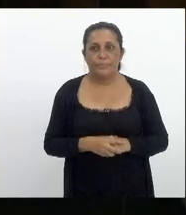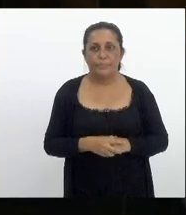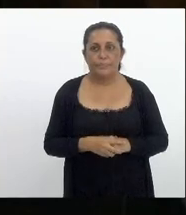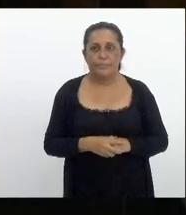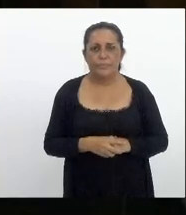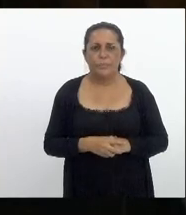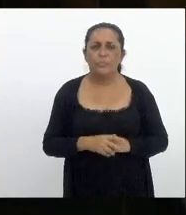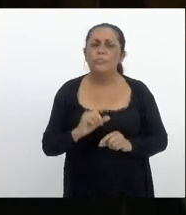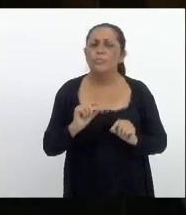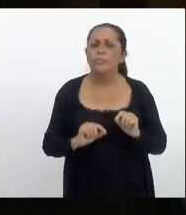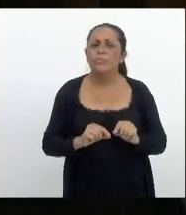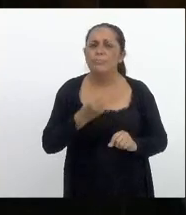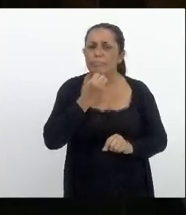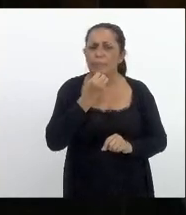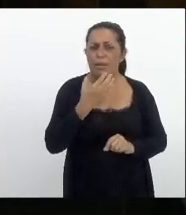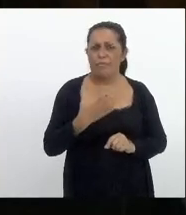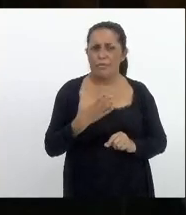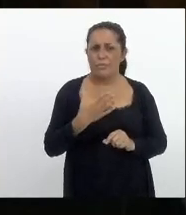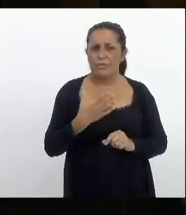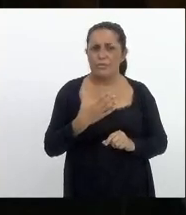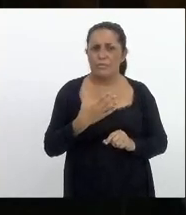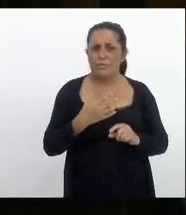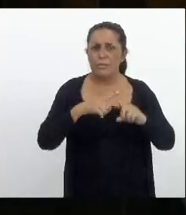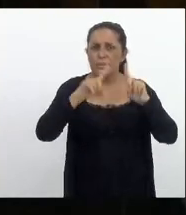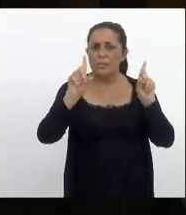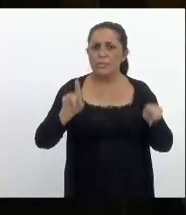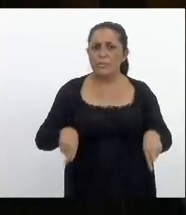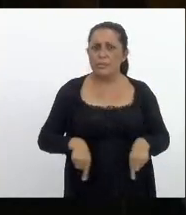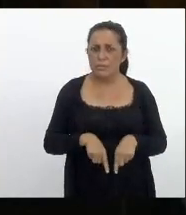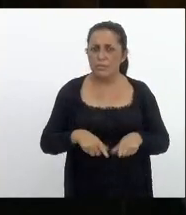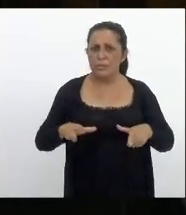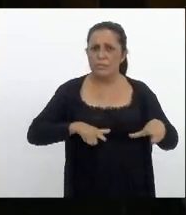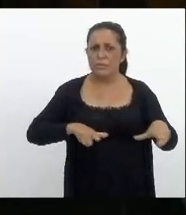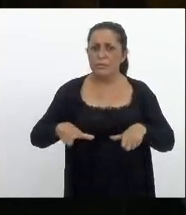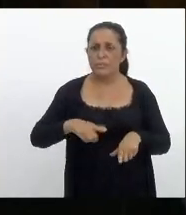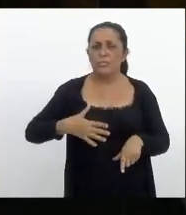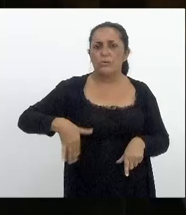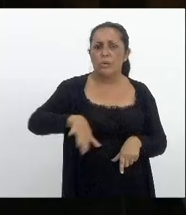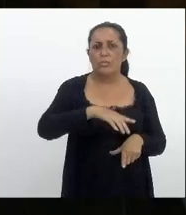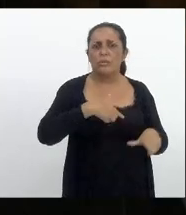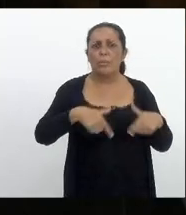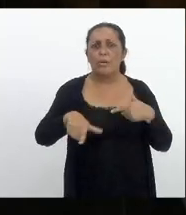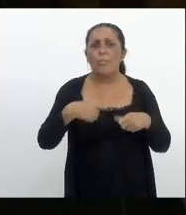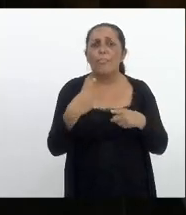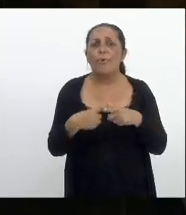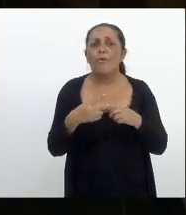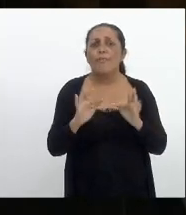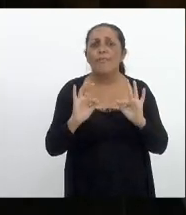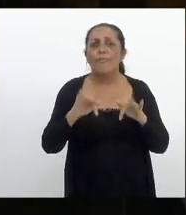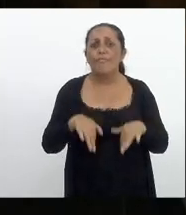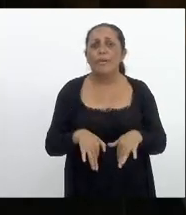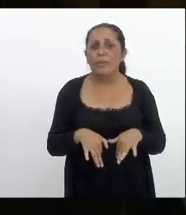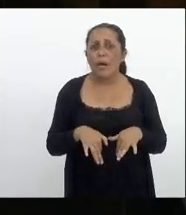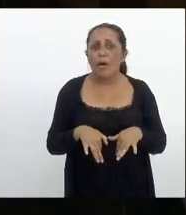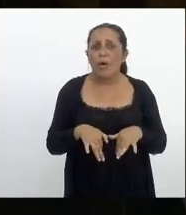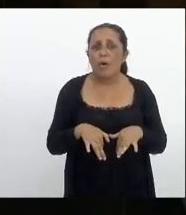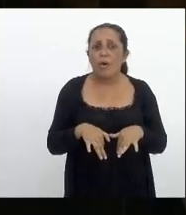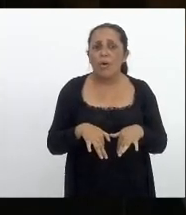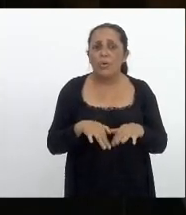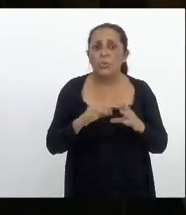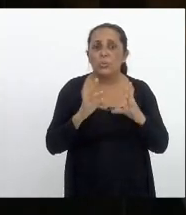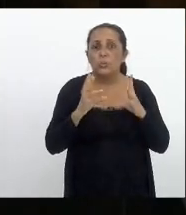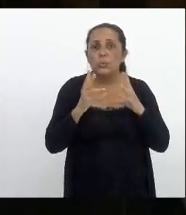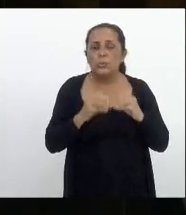os benefícios dos nossos servidores públicos dos nossos trabalhadores porque no final da conta são eles que estão